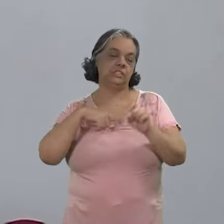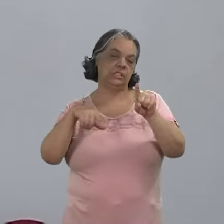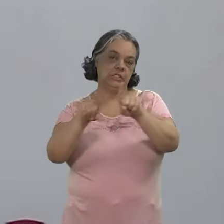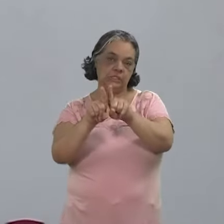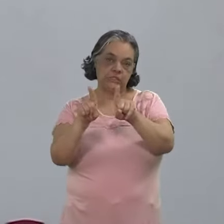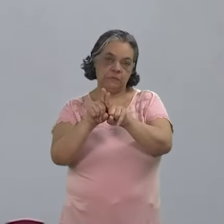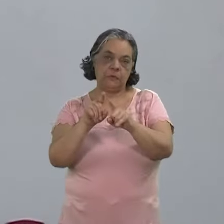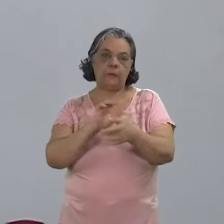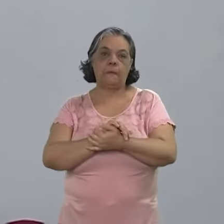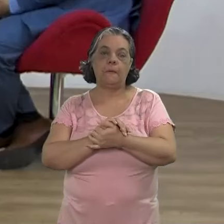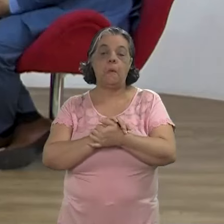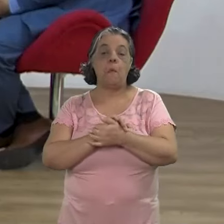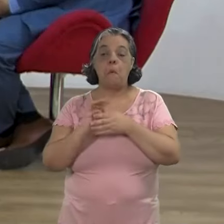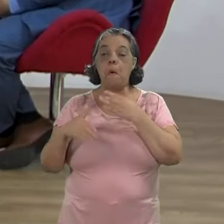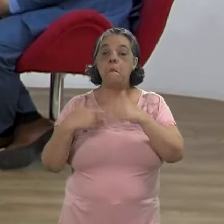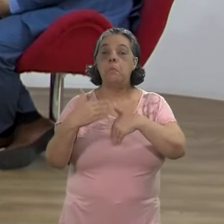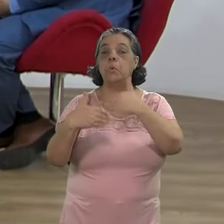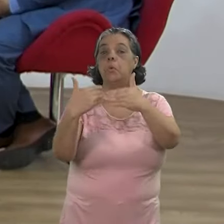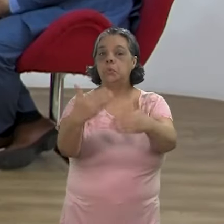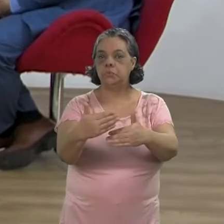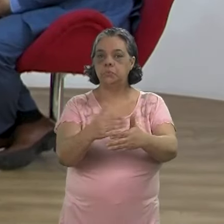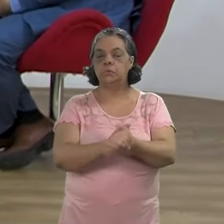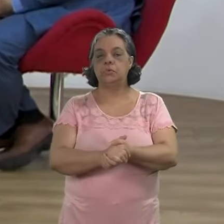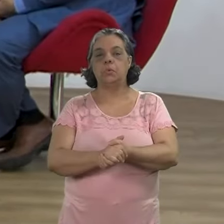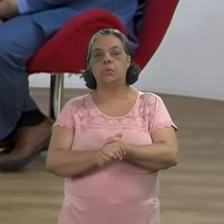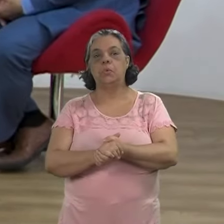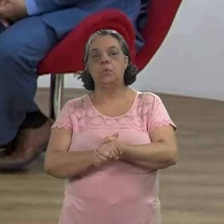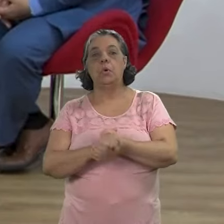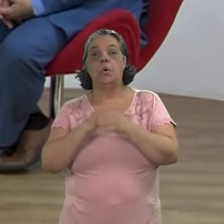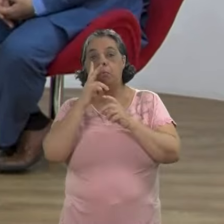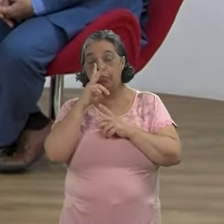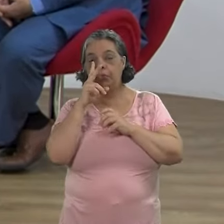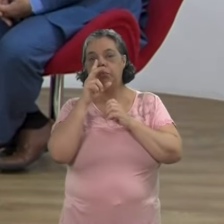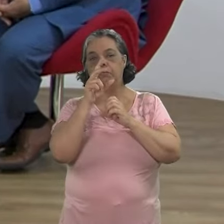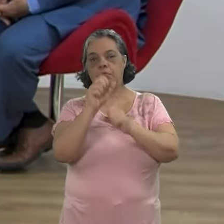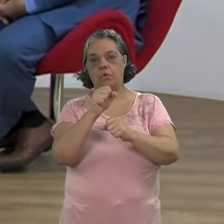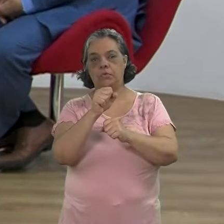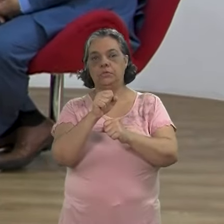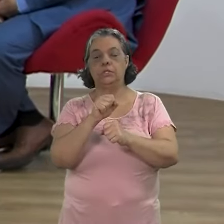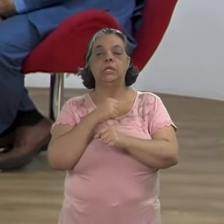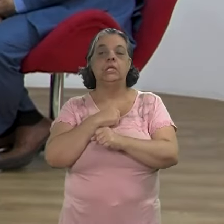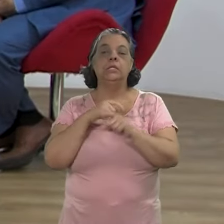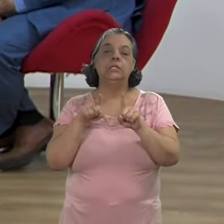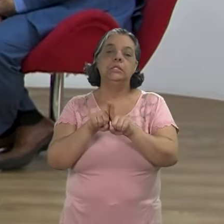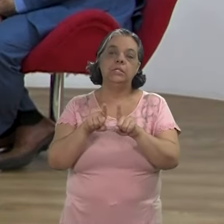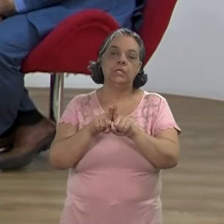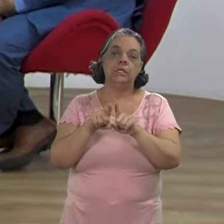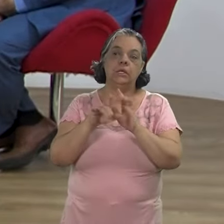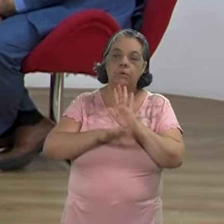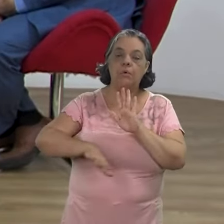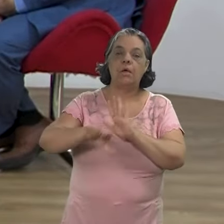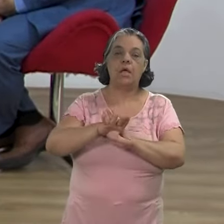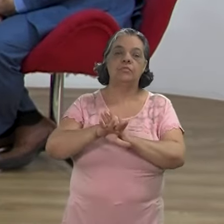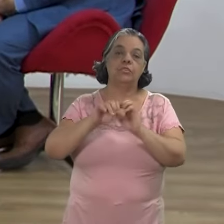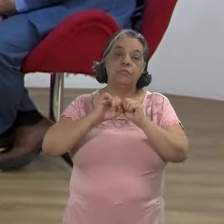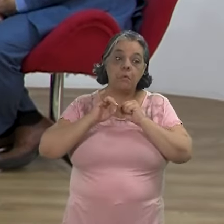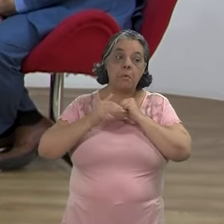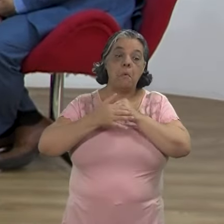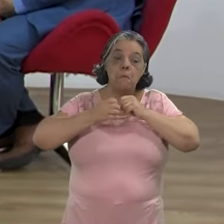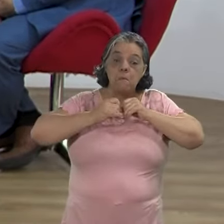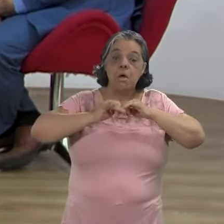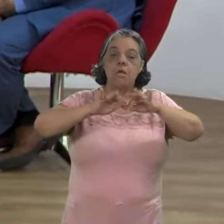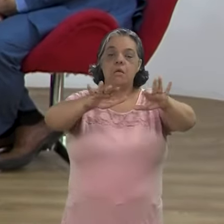como o Ingrid falou anteriormente, uma produção muito forte, a gente trabalha muito com o conceito de infodemia, que a gente vive uma